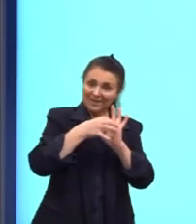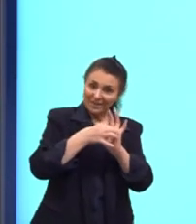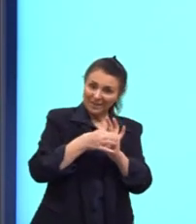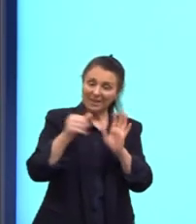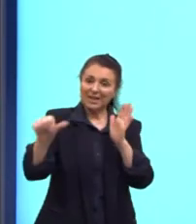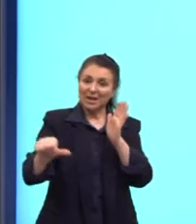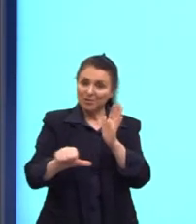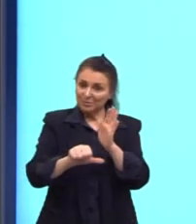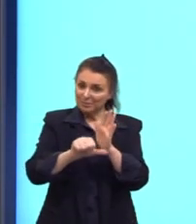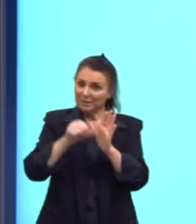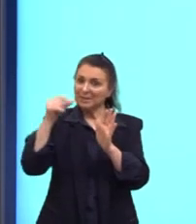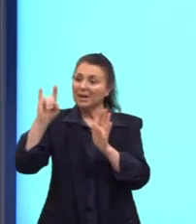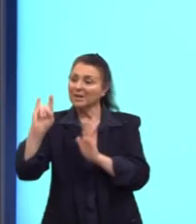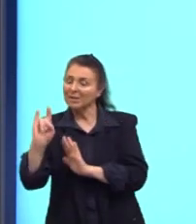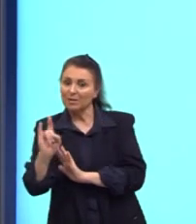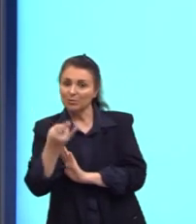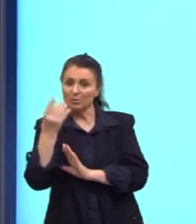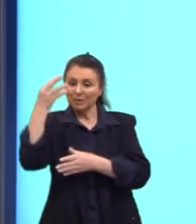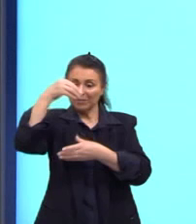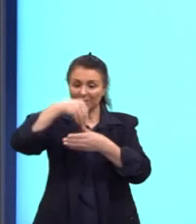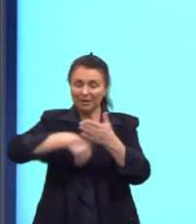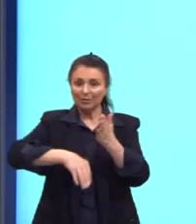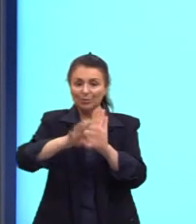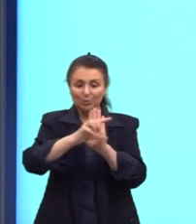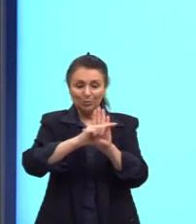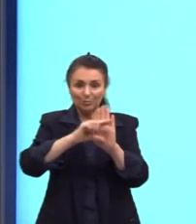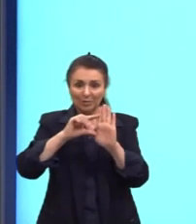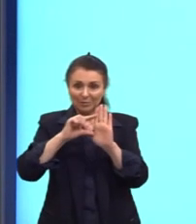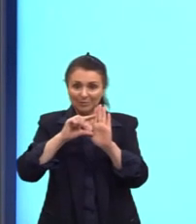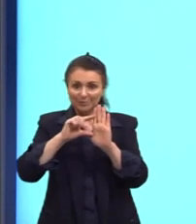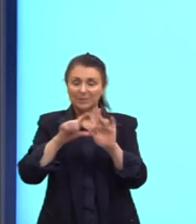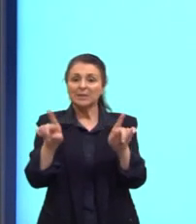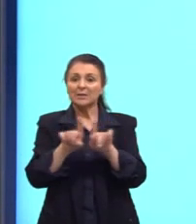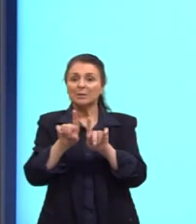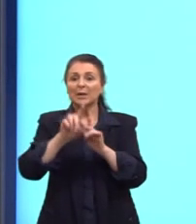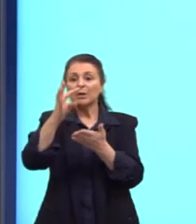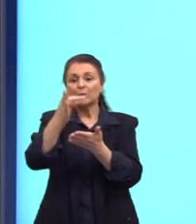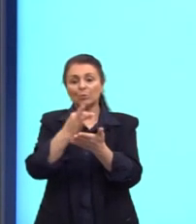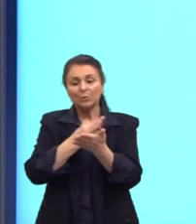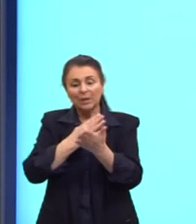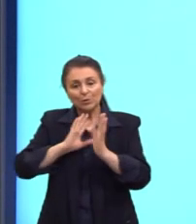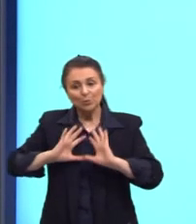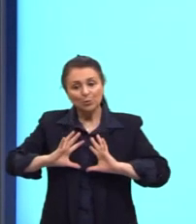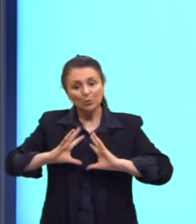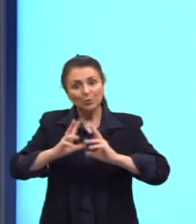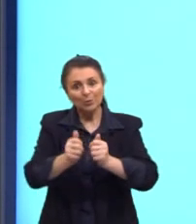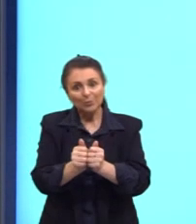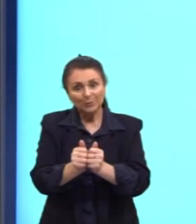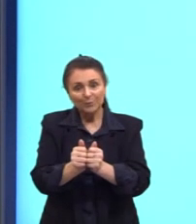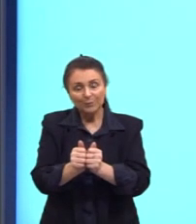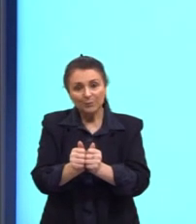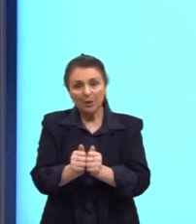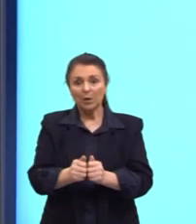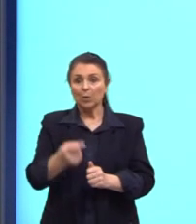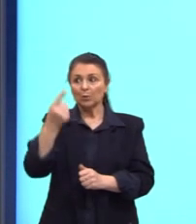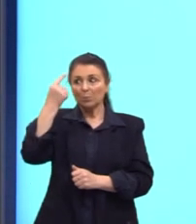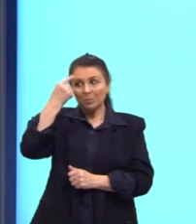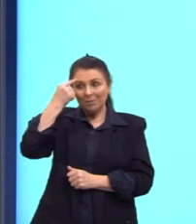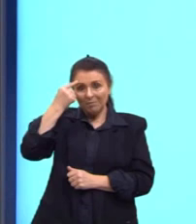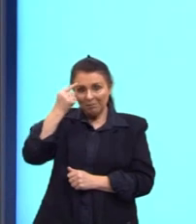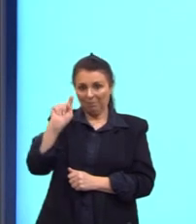e a última dentro deste parágrafo, assim como no texto todo. Então, quando uma ideia